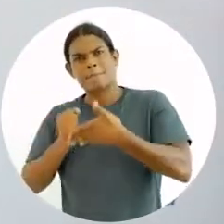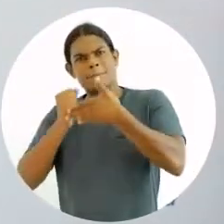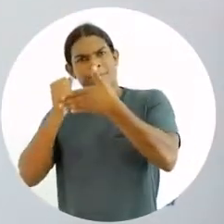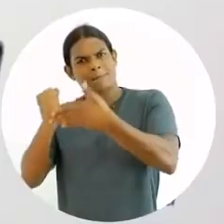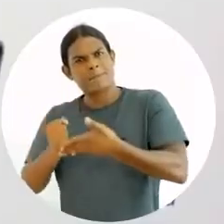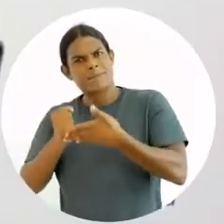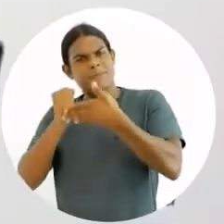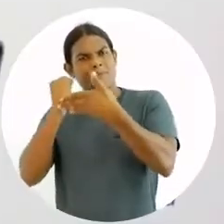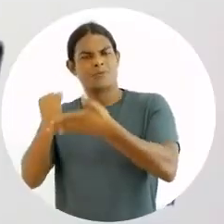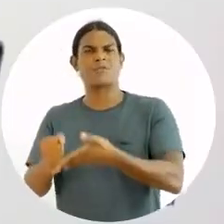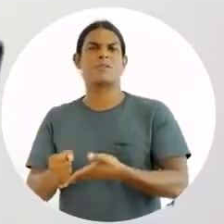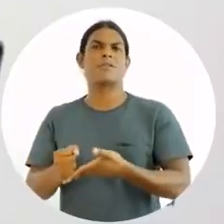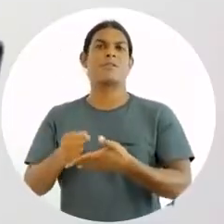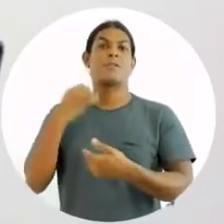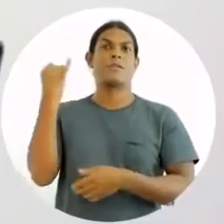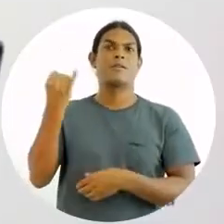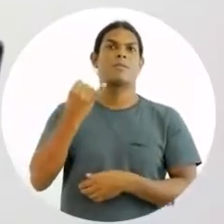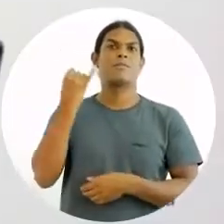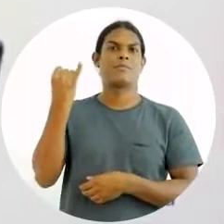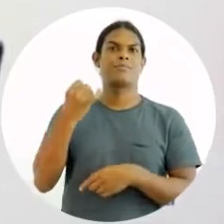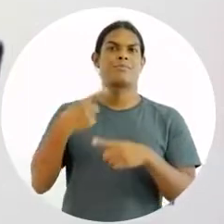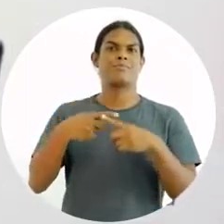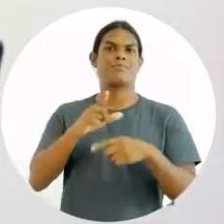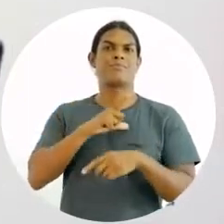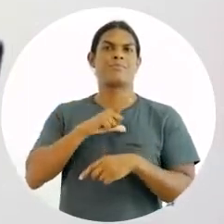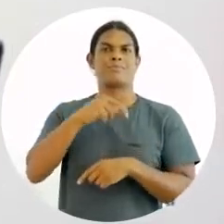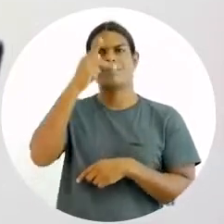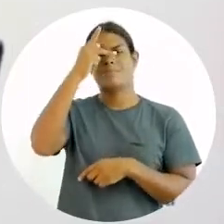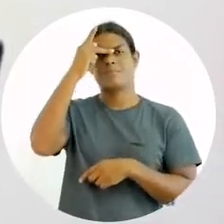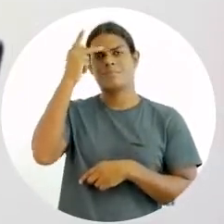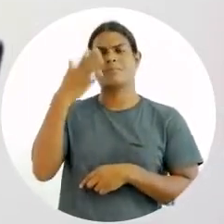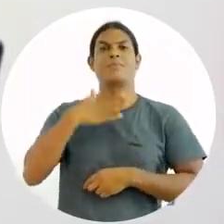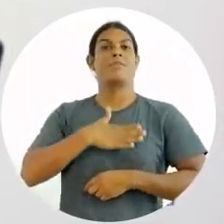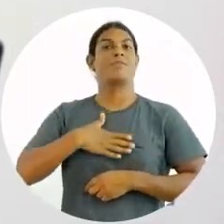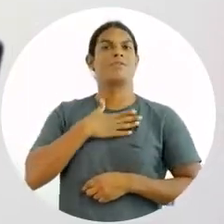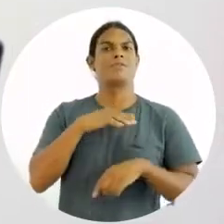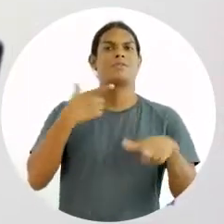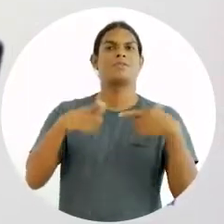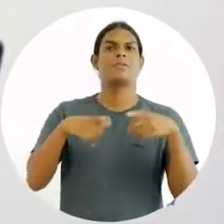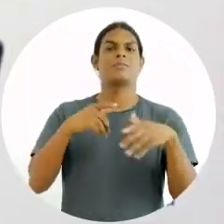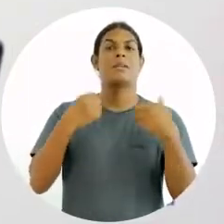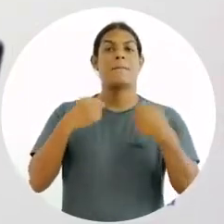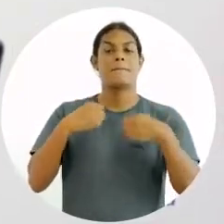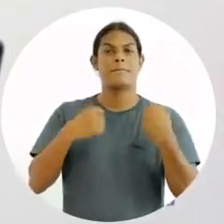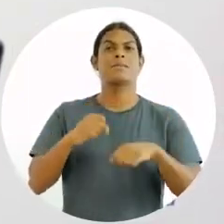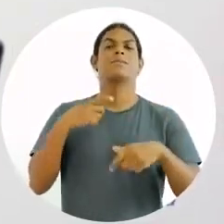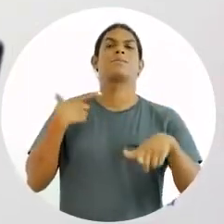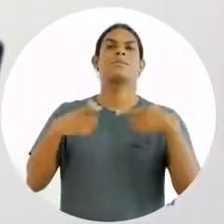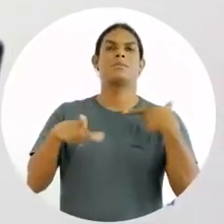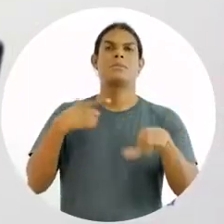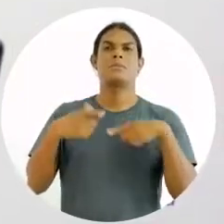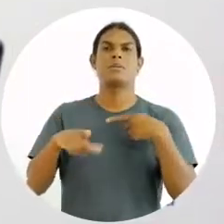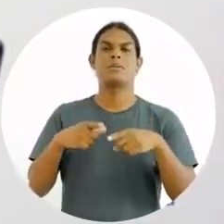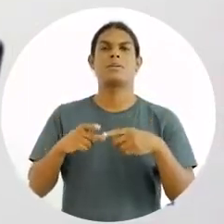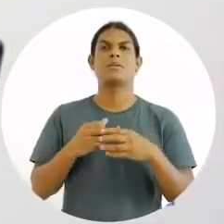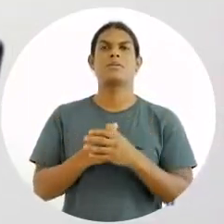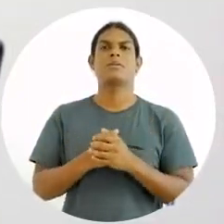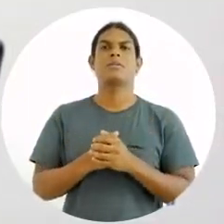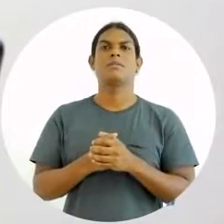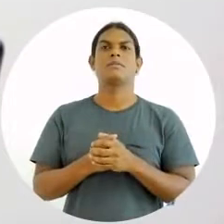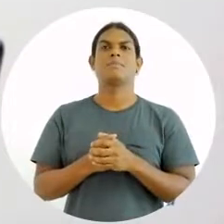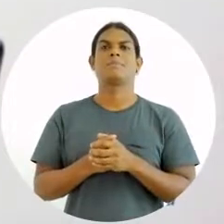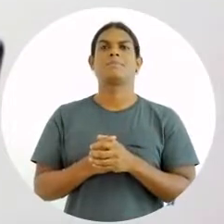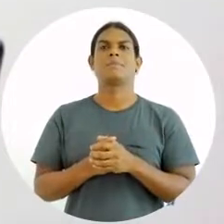Motivação. Então, se eu tenho pessoas que gostam de trabalhar, que precisam trabalhar e que são